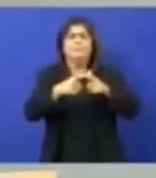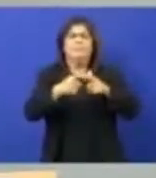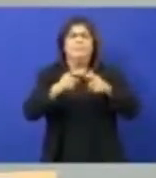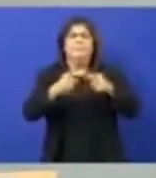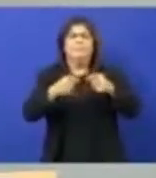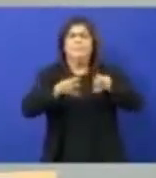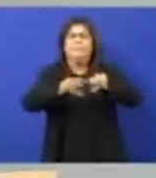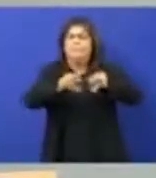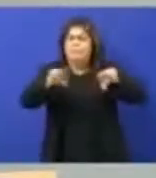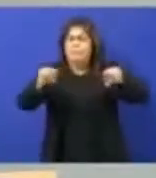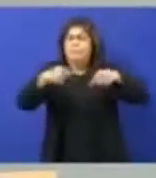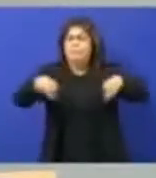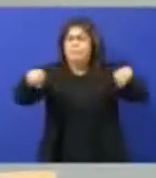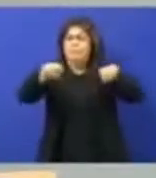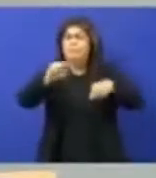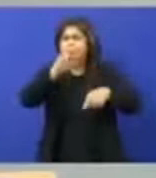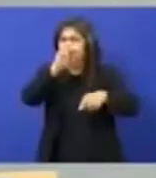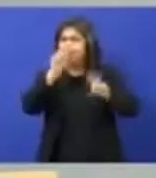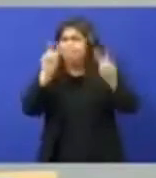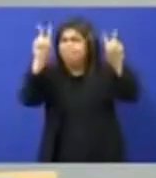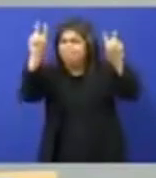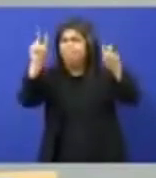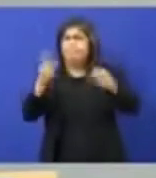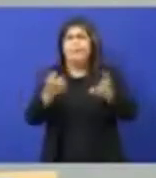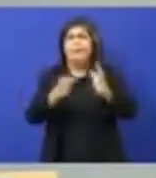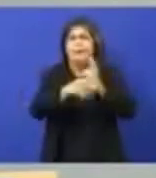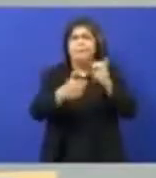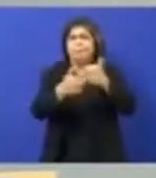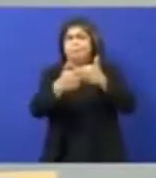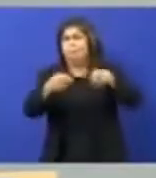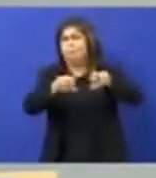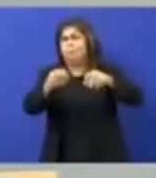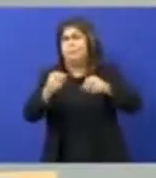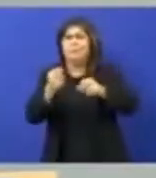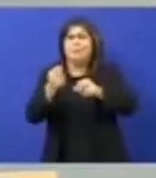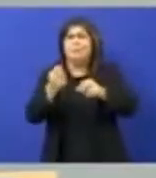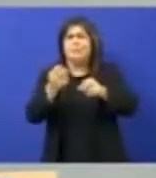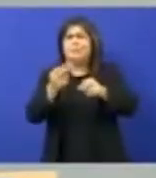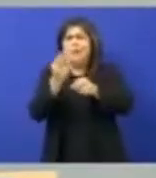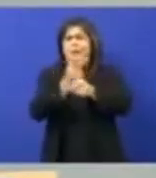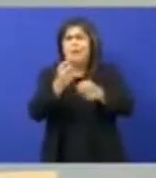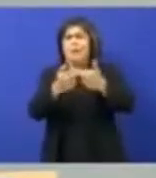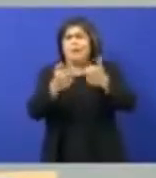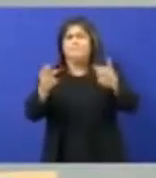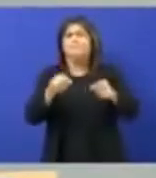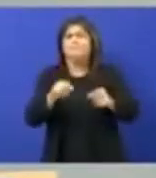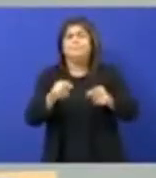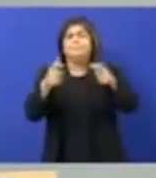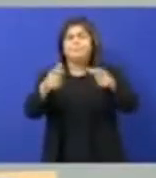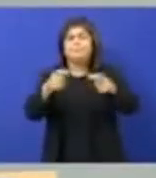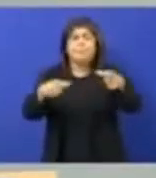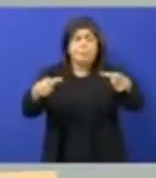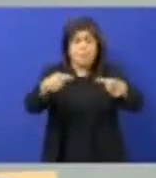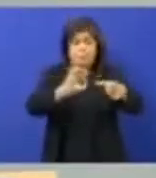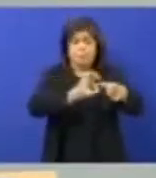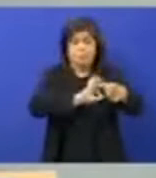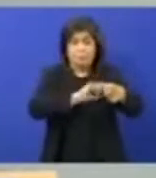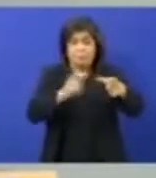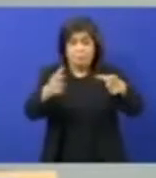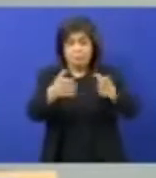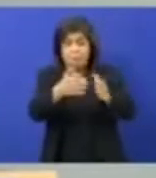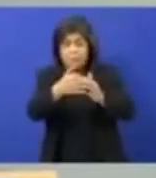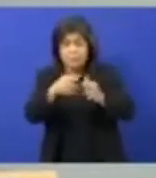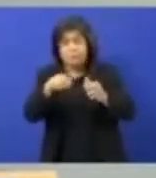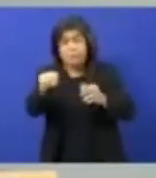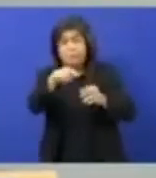encaminhamentos, como a reabertura do centro policial no bairro do Jatobá, como lá trouxemos o encaminhamento,